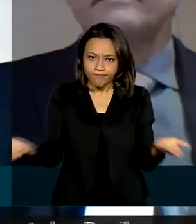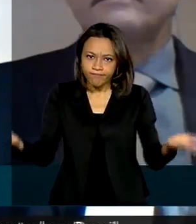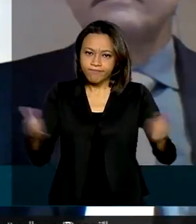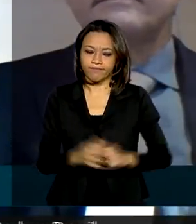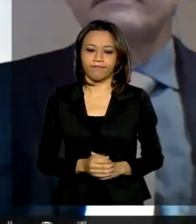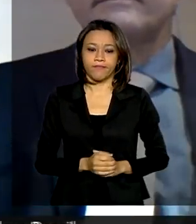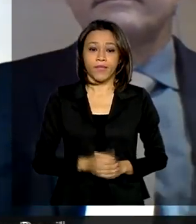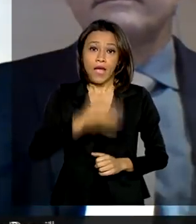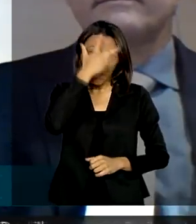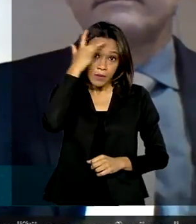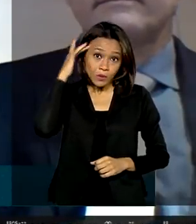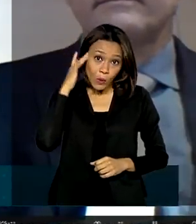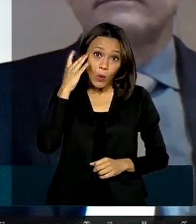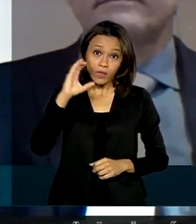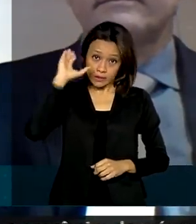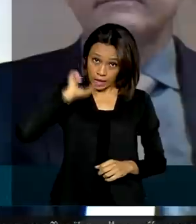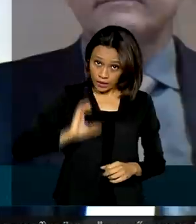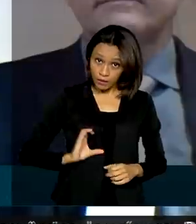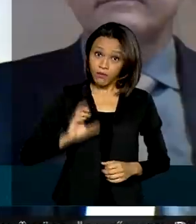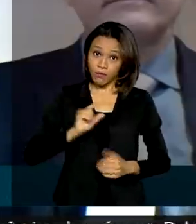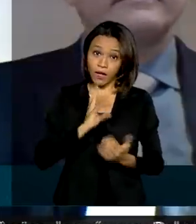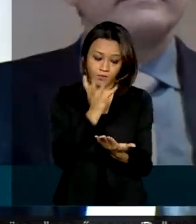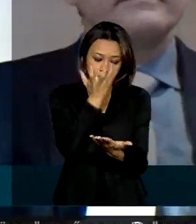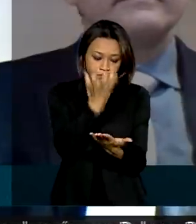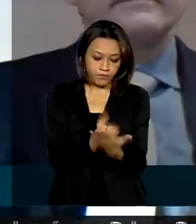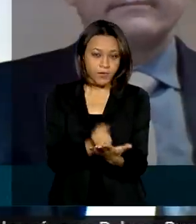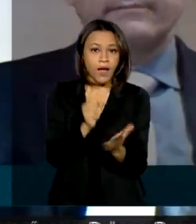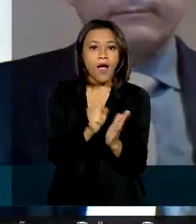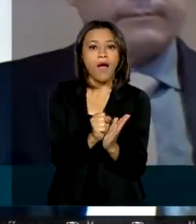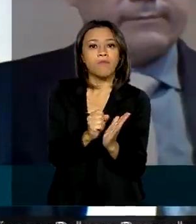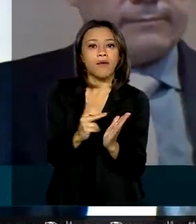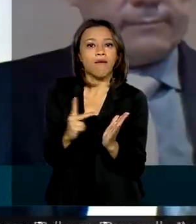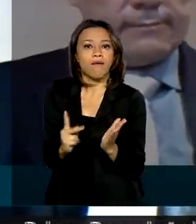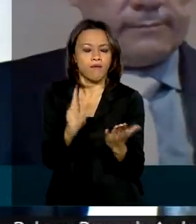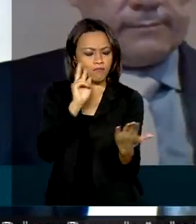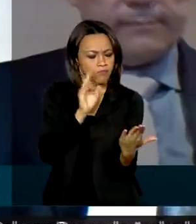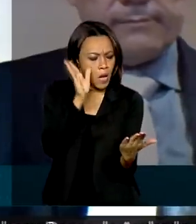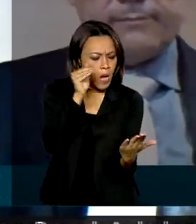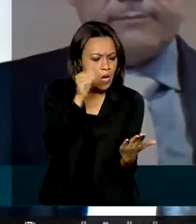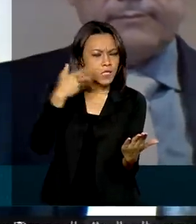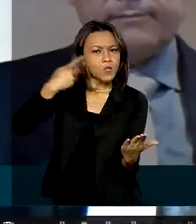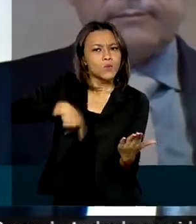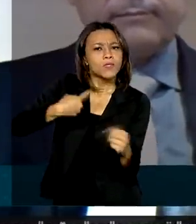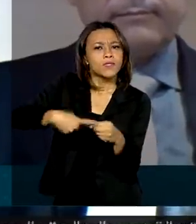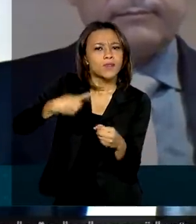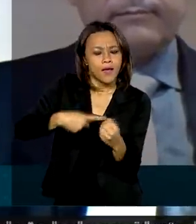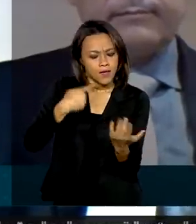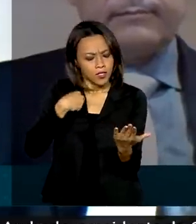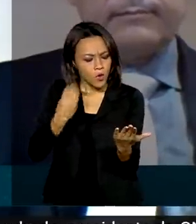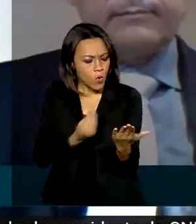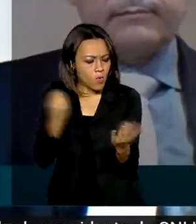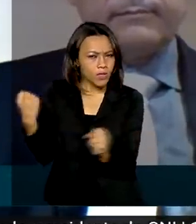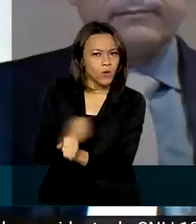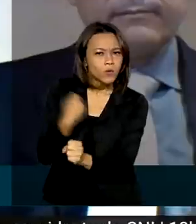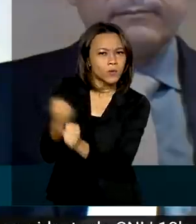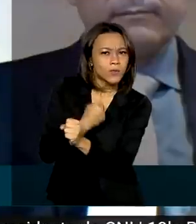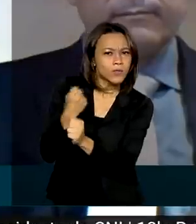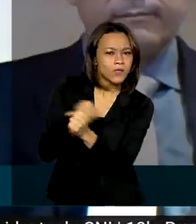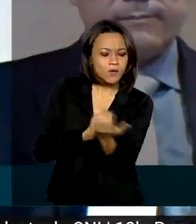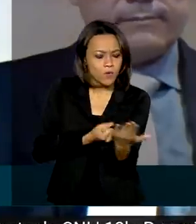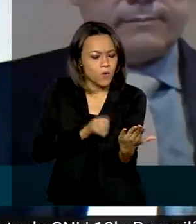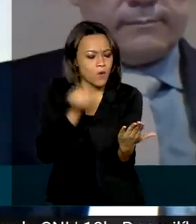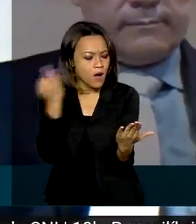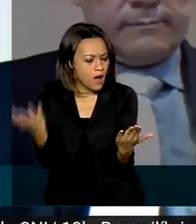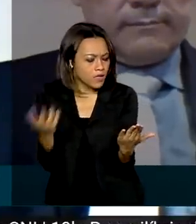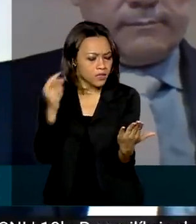cidadão vai poder baixar um aplicativo no celular e buscar a cidade da sua preferência e verificar quais são